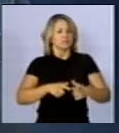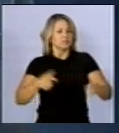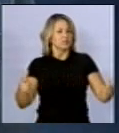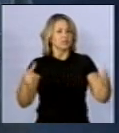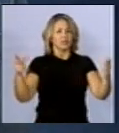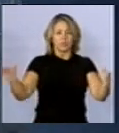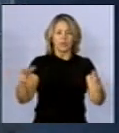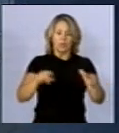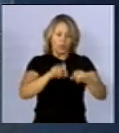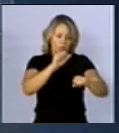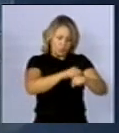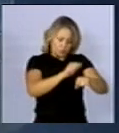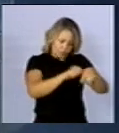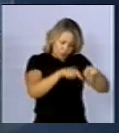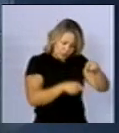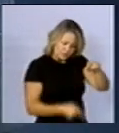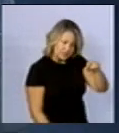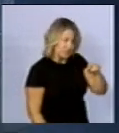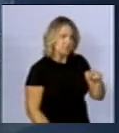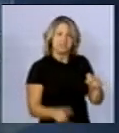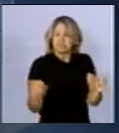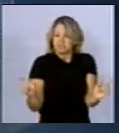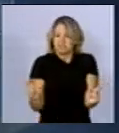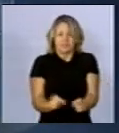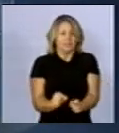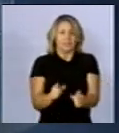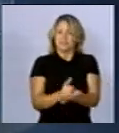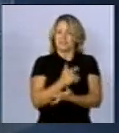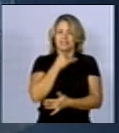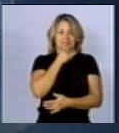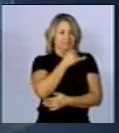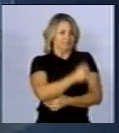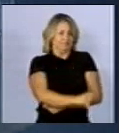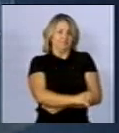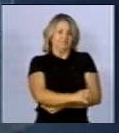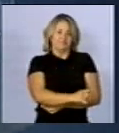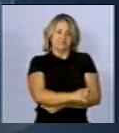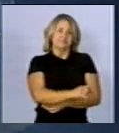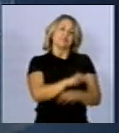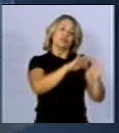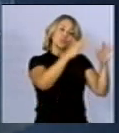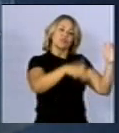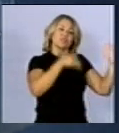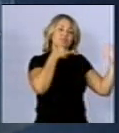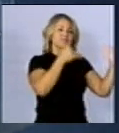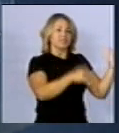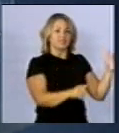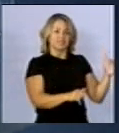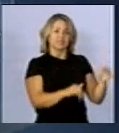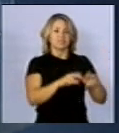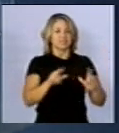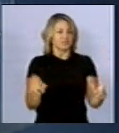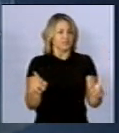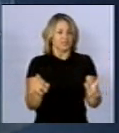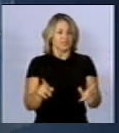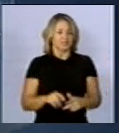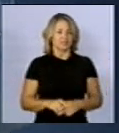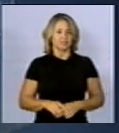para dizer que o enterramento não elimina o campo magnético, ele não resolve esse problema de forma mágica.